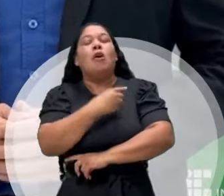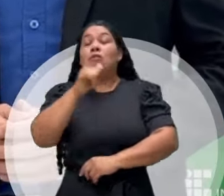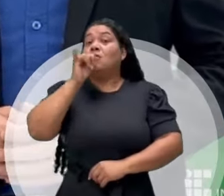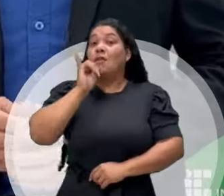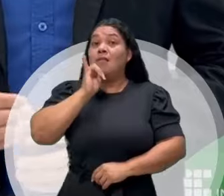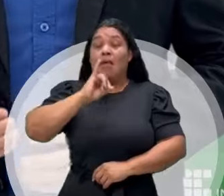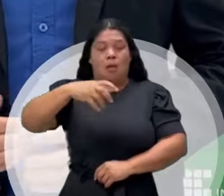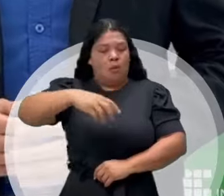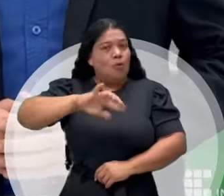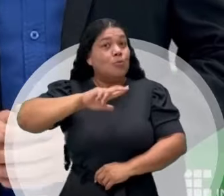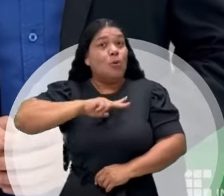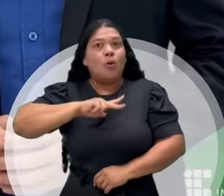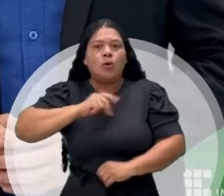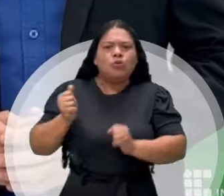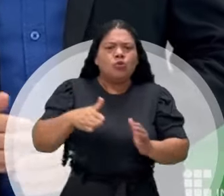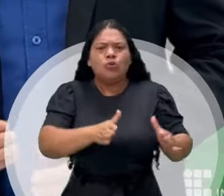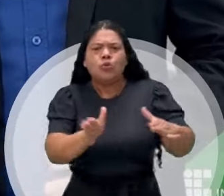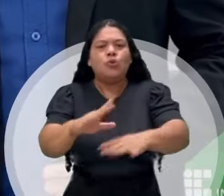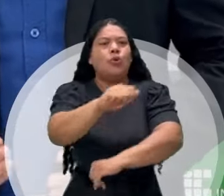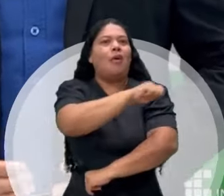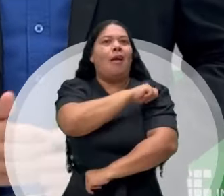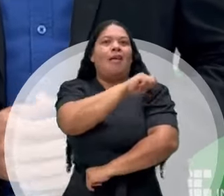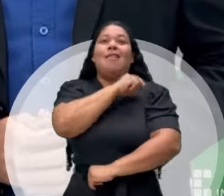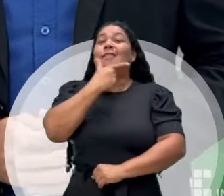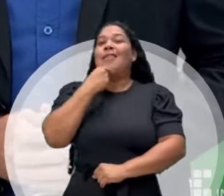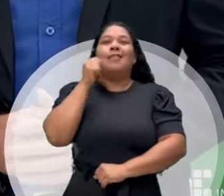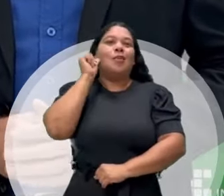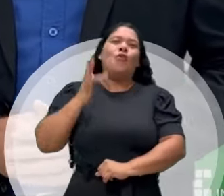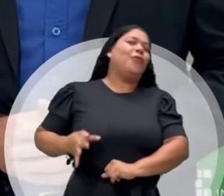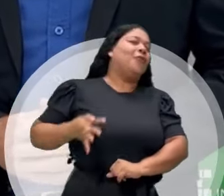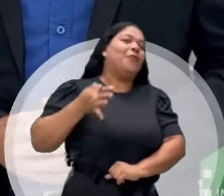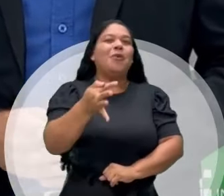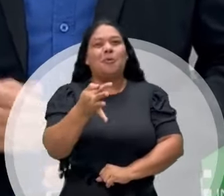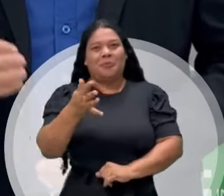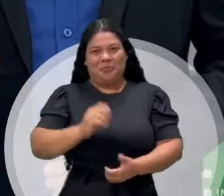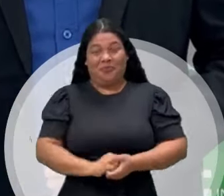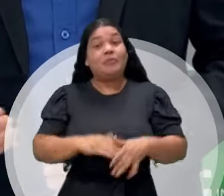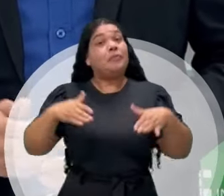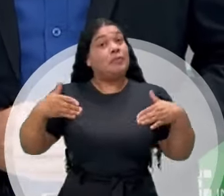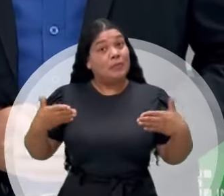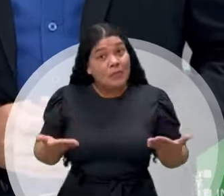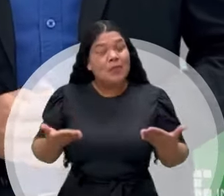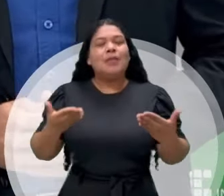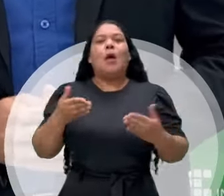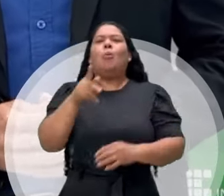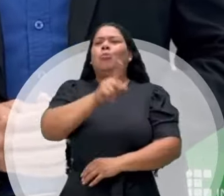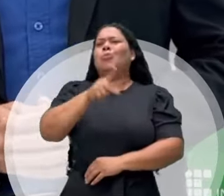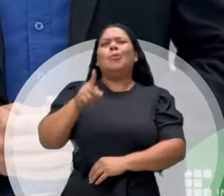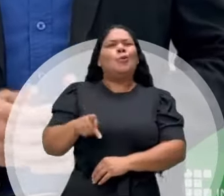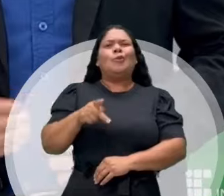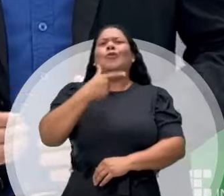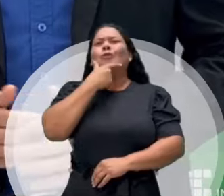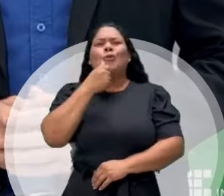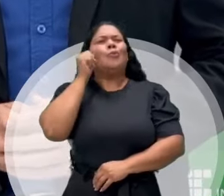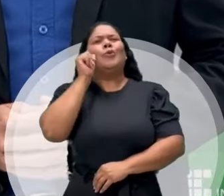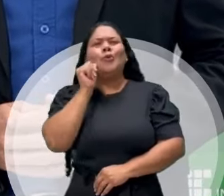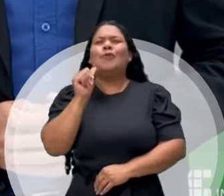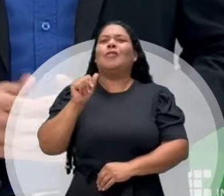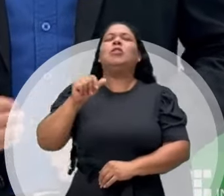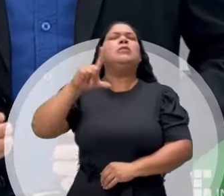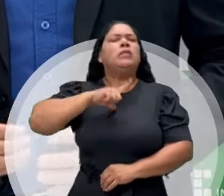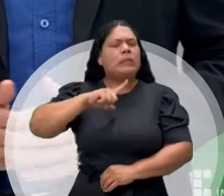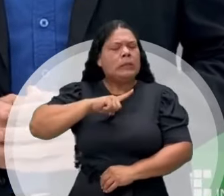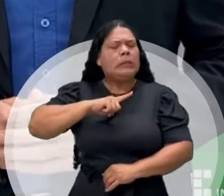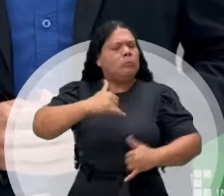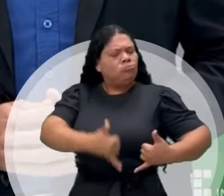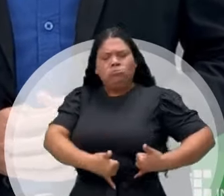exemplos que apontam caminhos aos alunos e alunas no novo dia. Dessa forma, ser professor, ser professora,